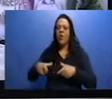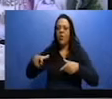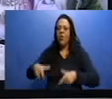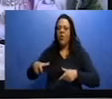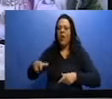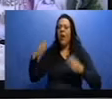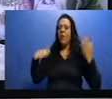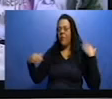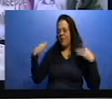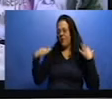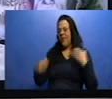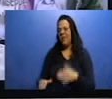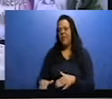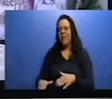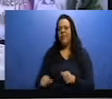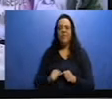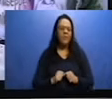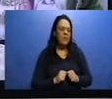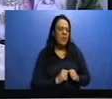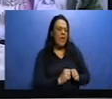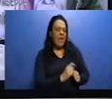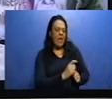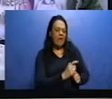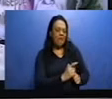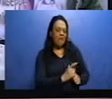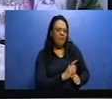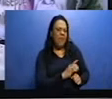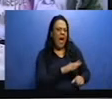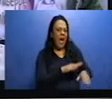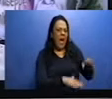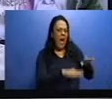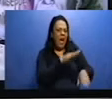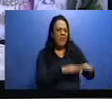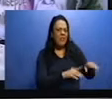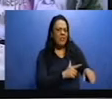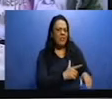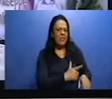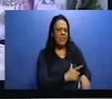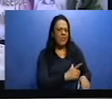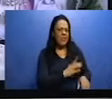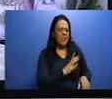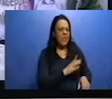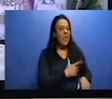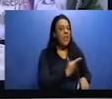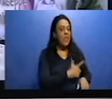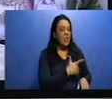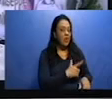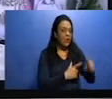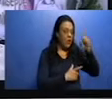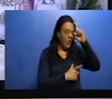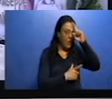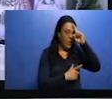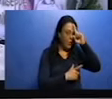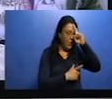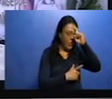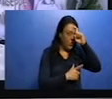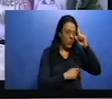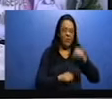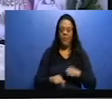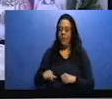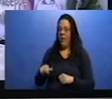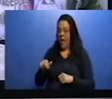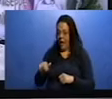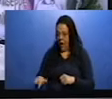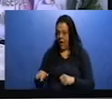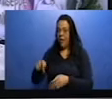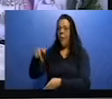ao menos, um ponto de saúde, né? De serviço público de saúde. Aqui na imagem, nós vemos uma unidade básica de saúde do nosso